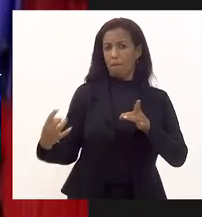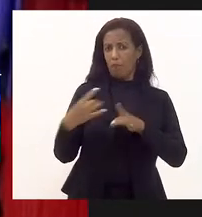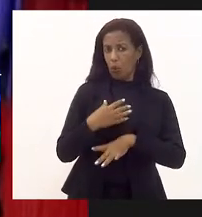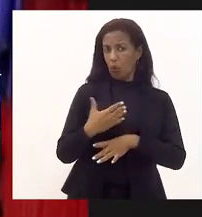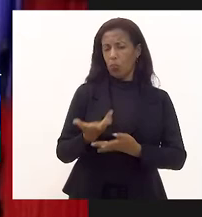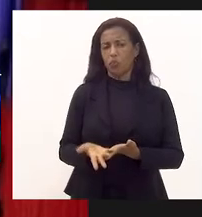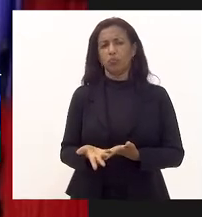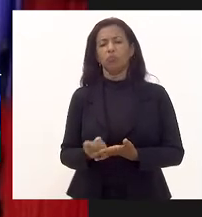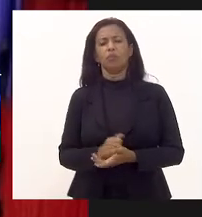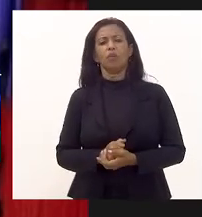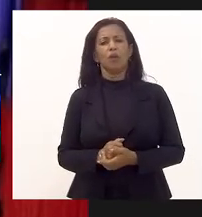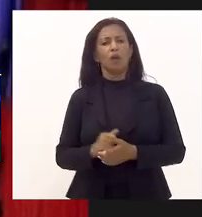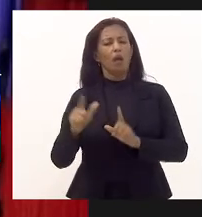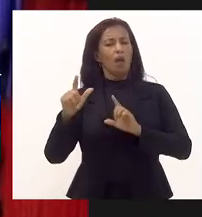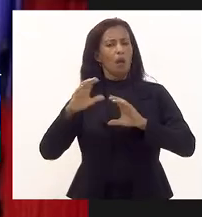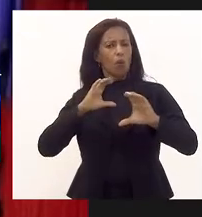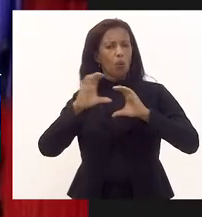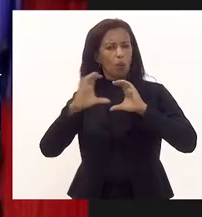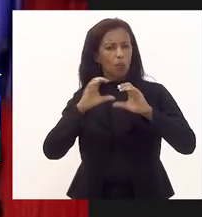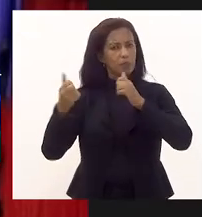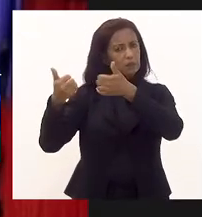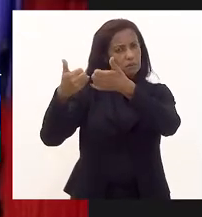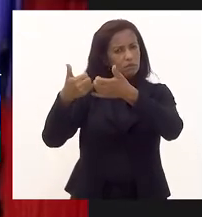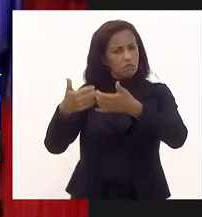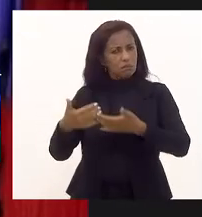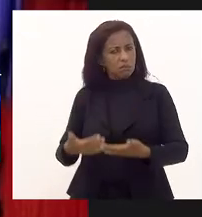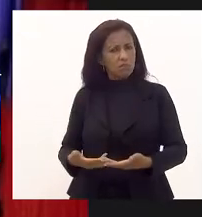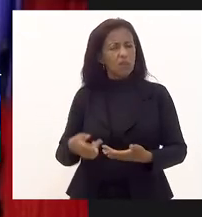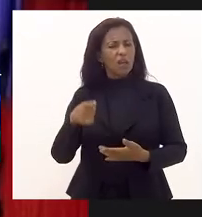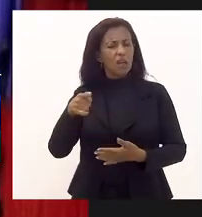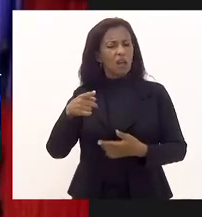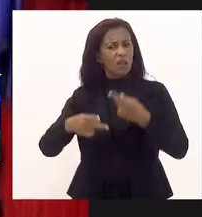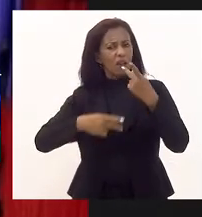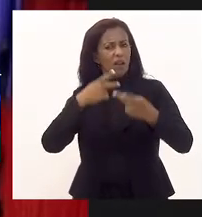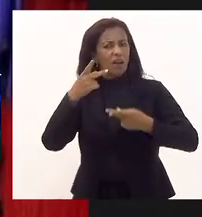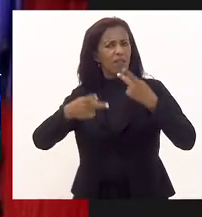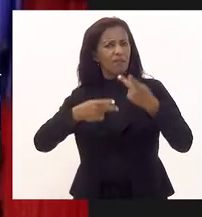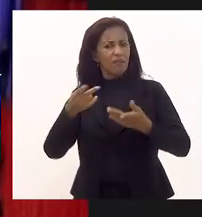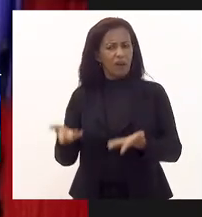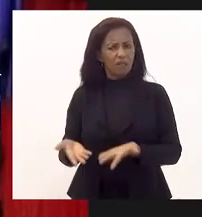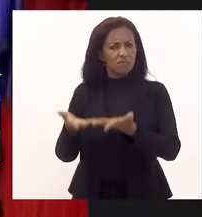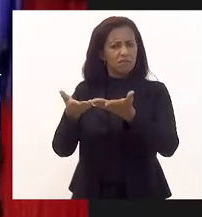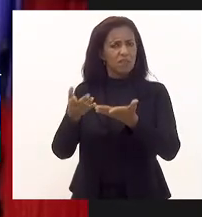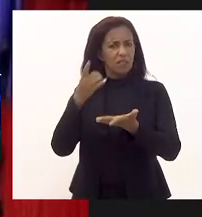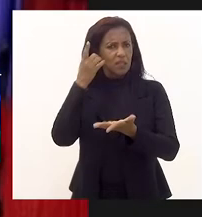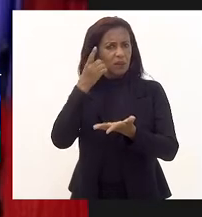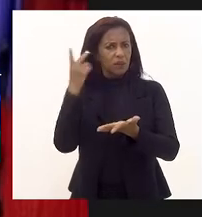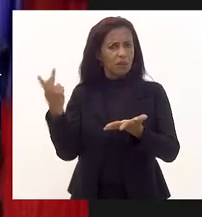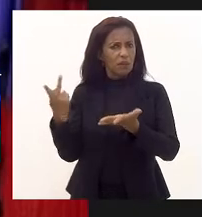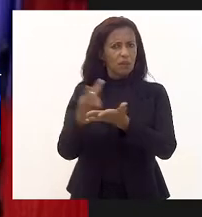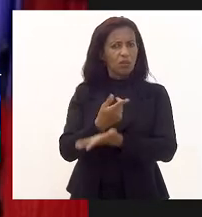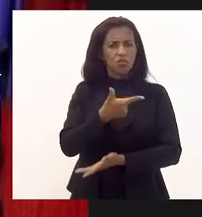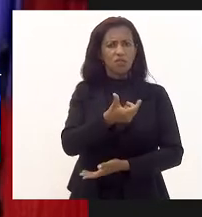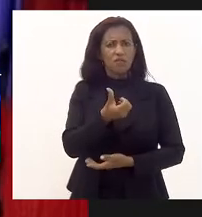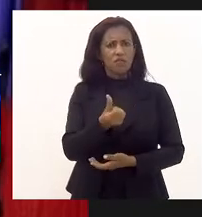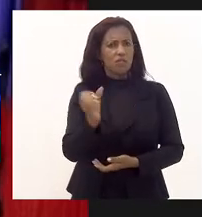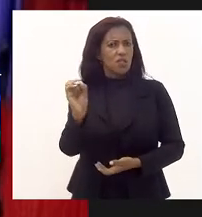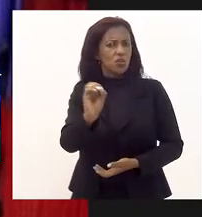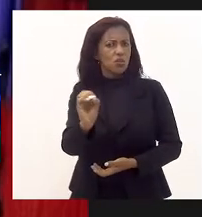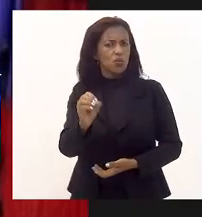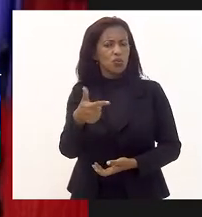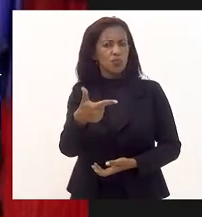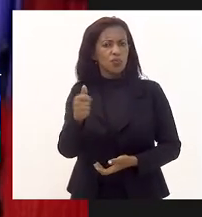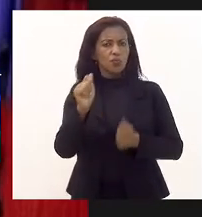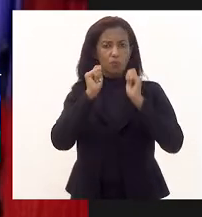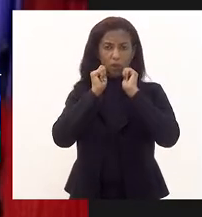órgão ou veículo de comunicação para esclarecer essas feitas levantadas no discurso da nova deputada realizada no dia 23 de outubro de 2021 na